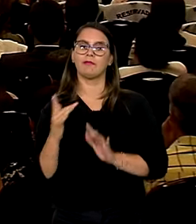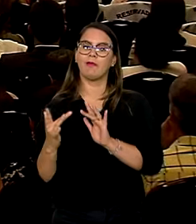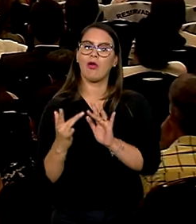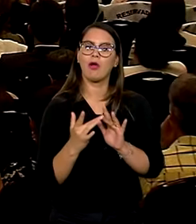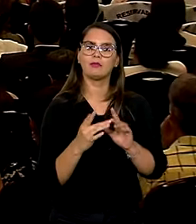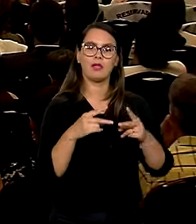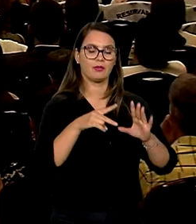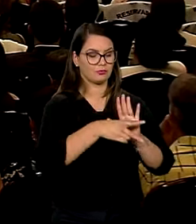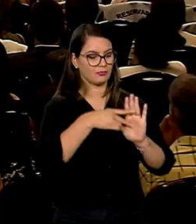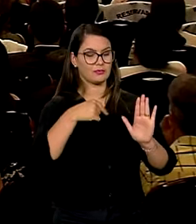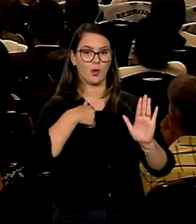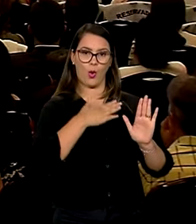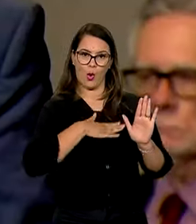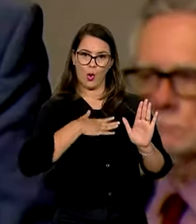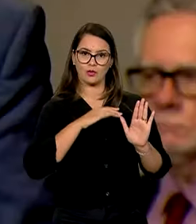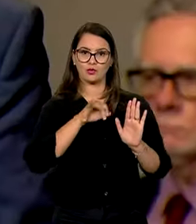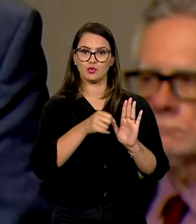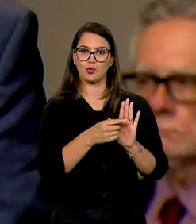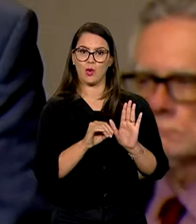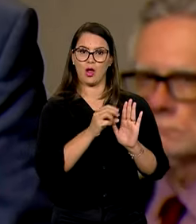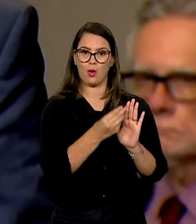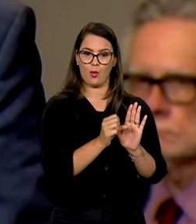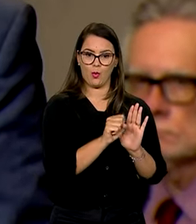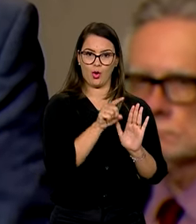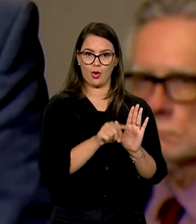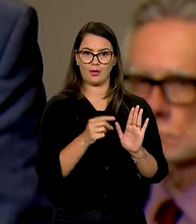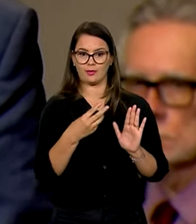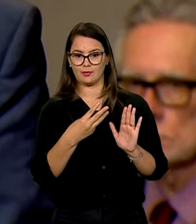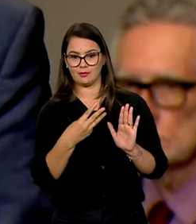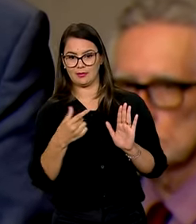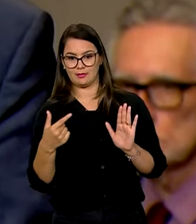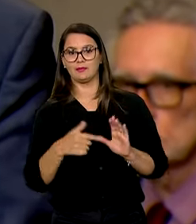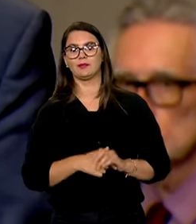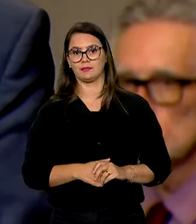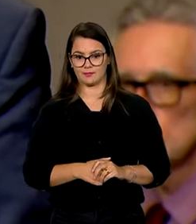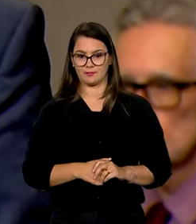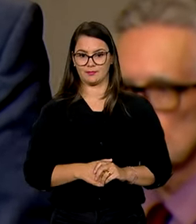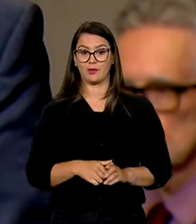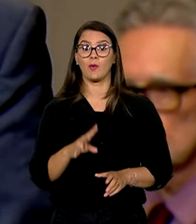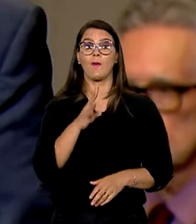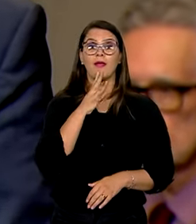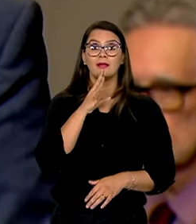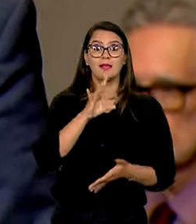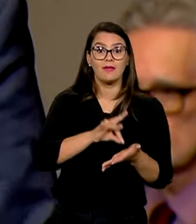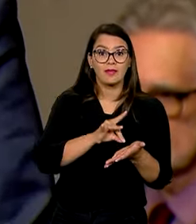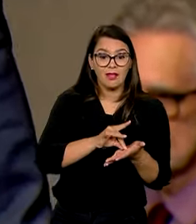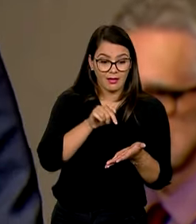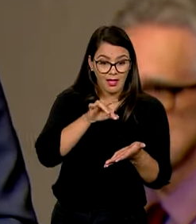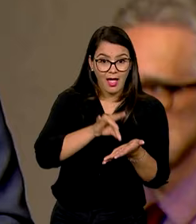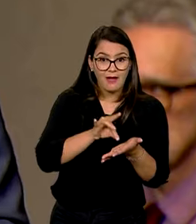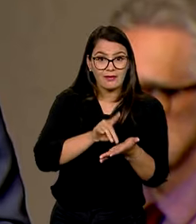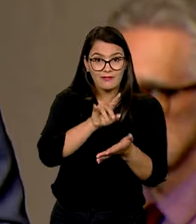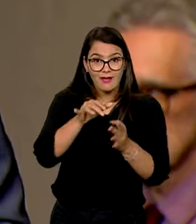um versículo que eu gosto bastante, que é João 8, 32. E conhecereis a verdade, e a verdade